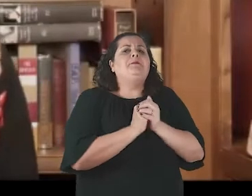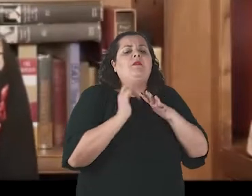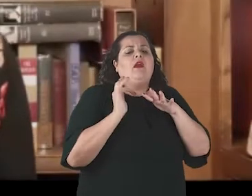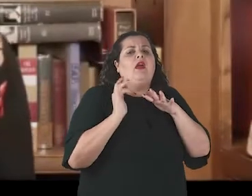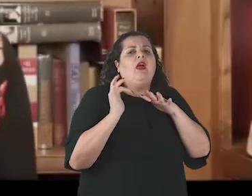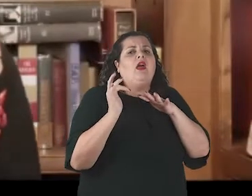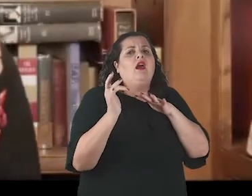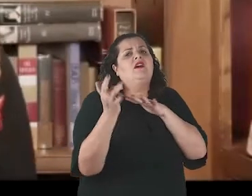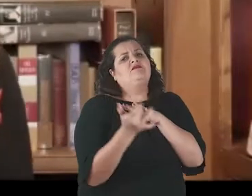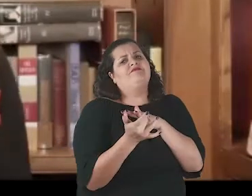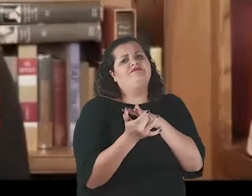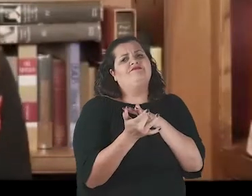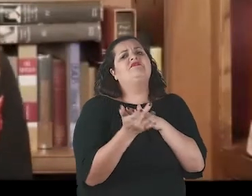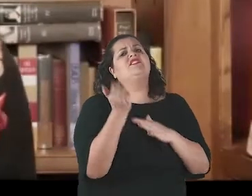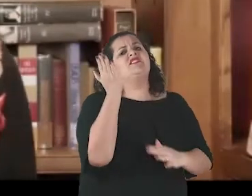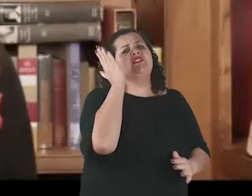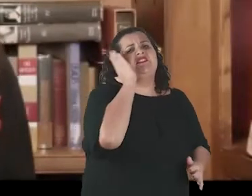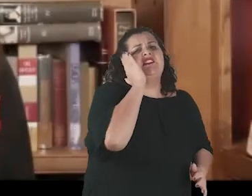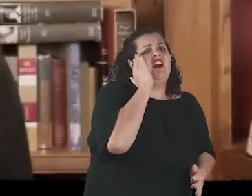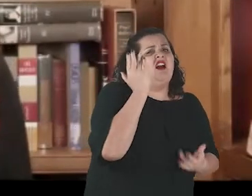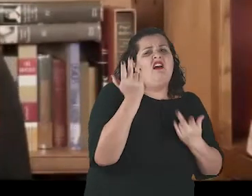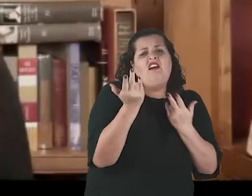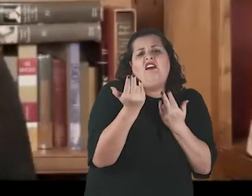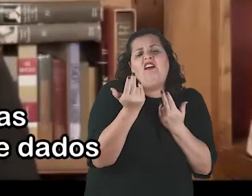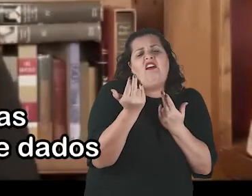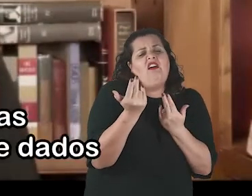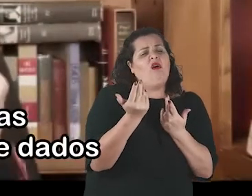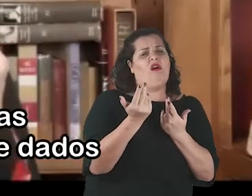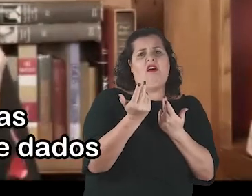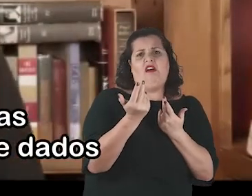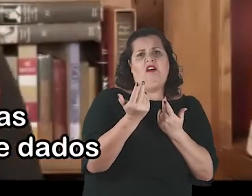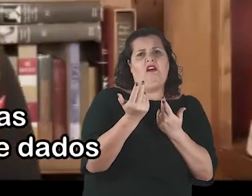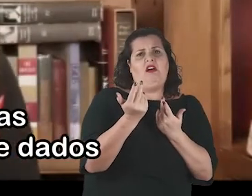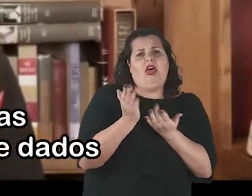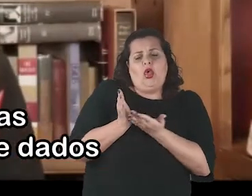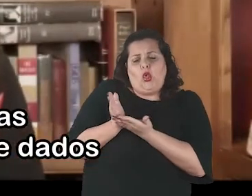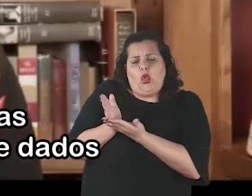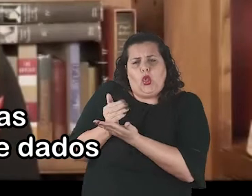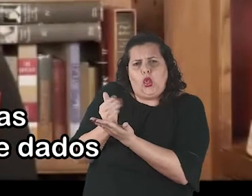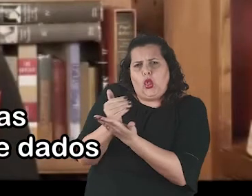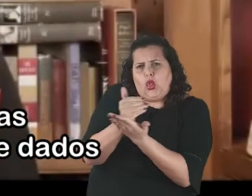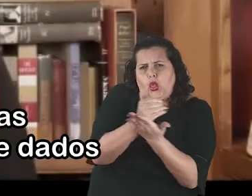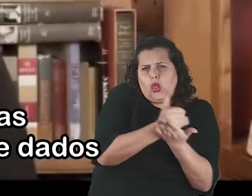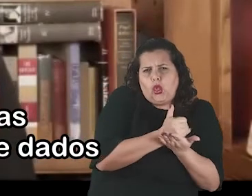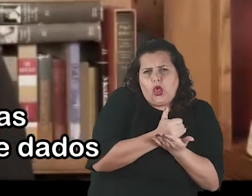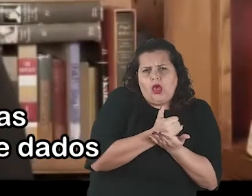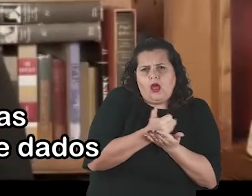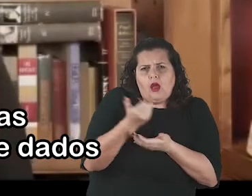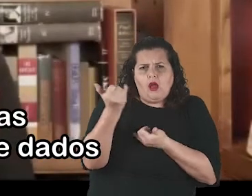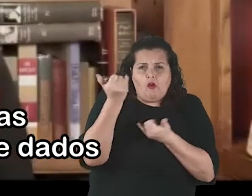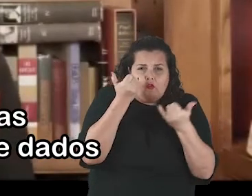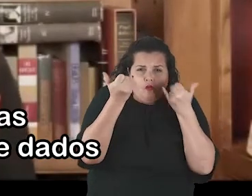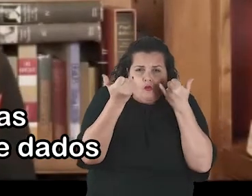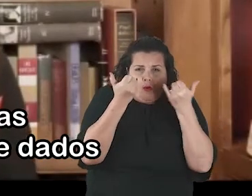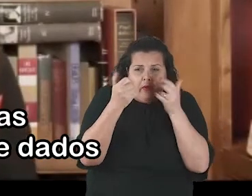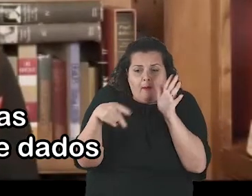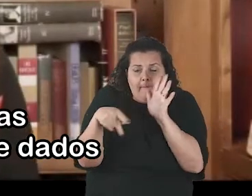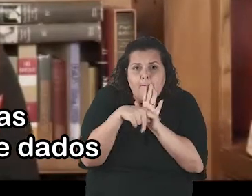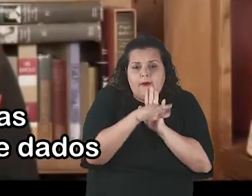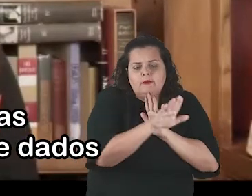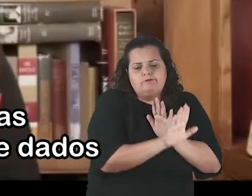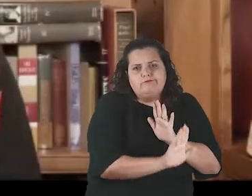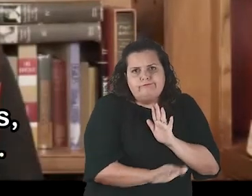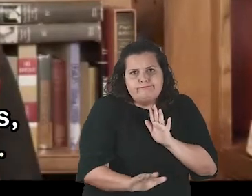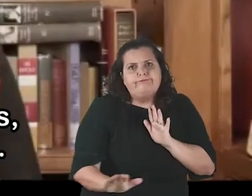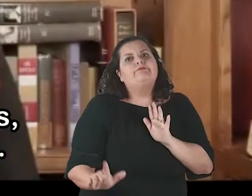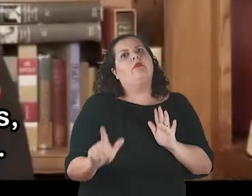é possível encontrar as mesmas práticas econômicas de extração de dados que recaem sobre as crianças e